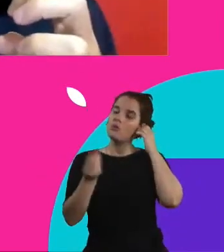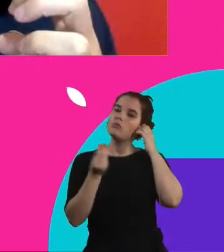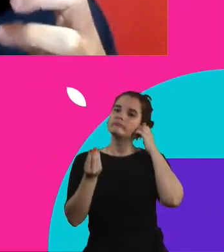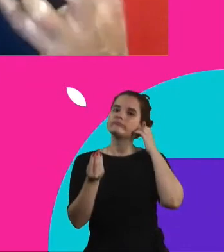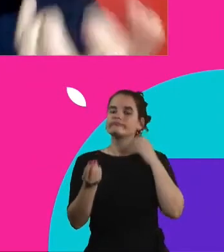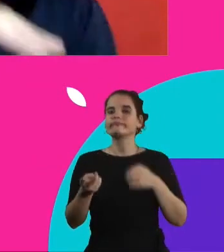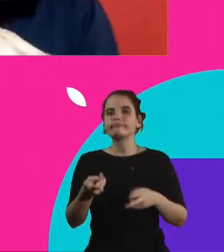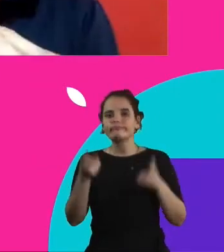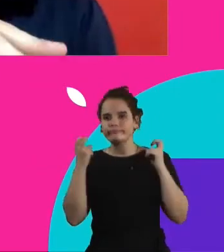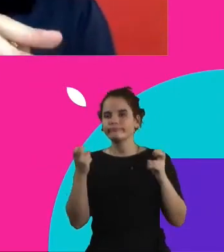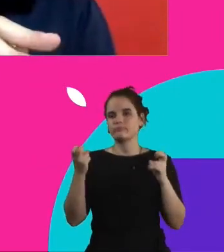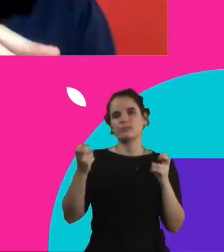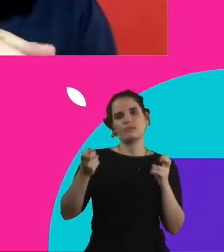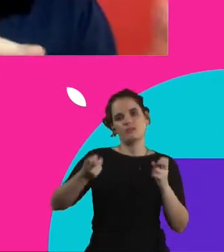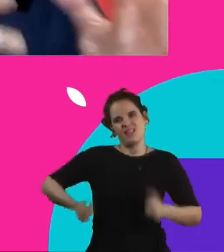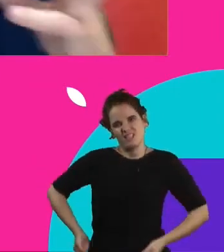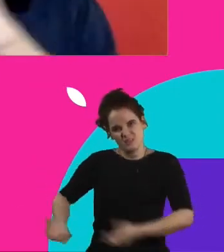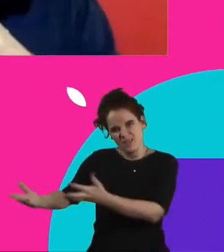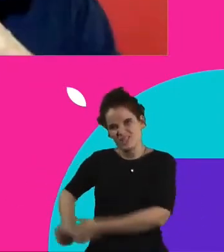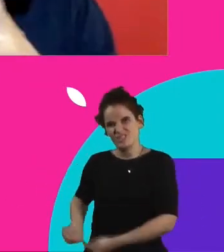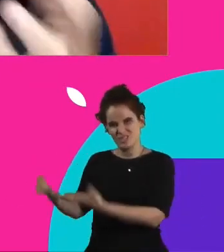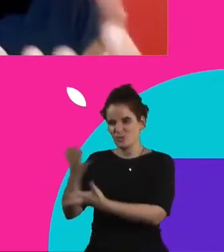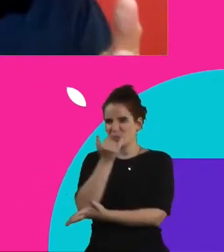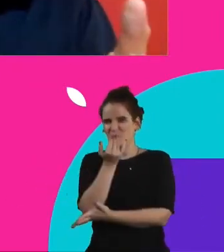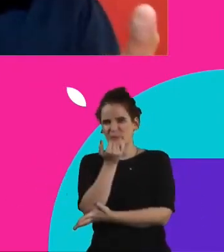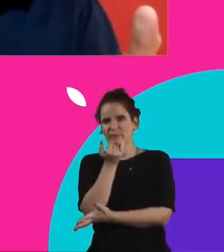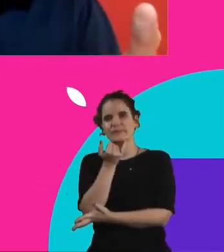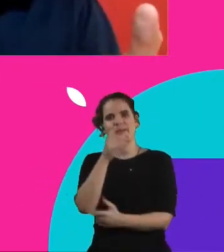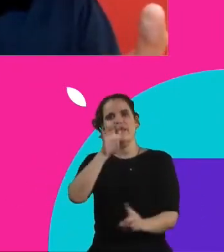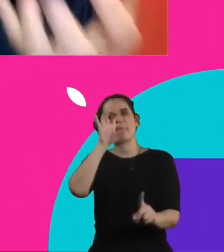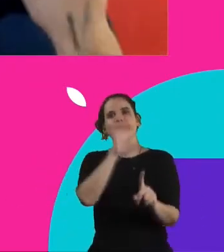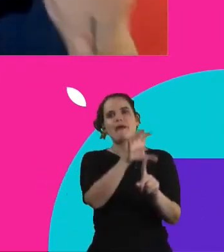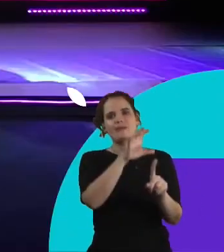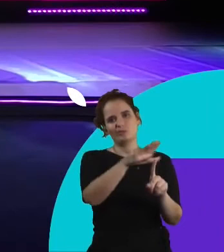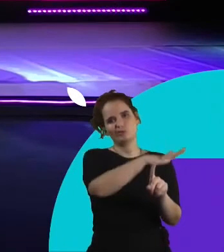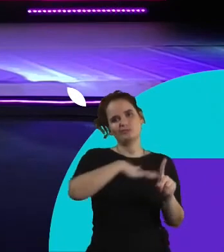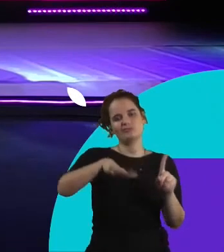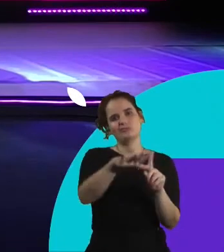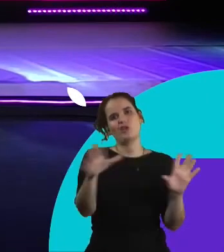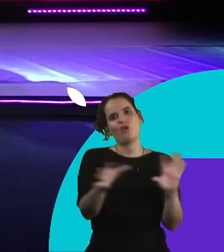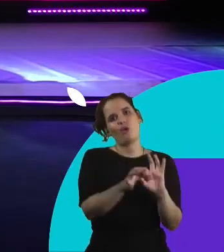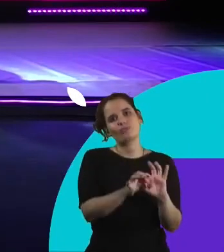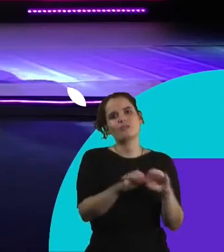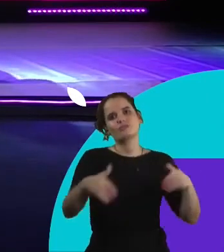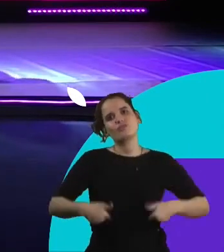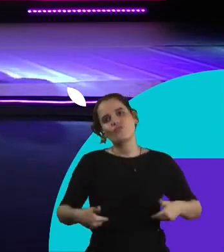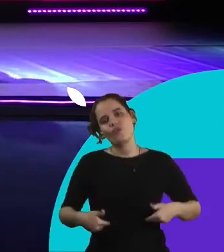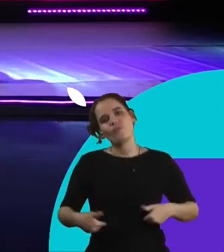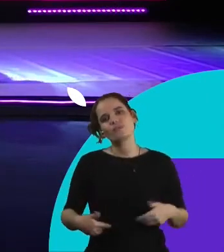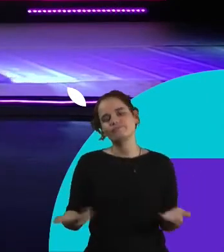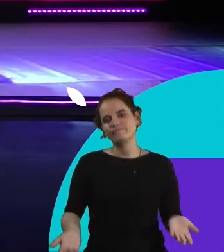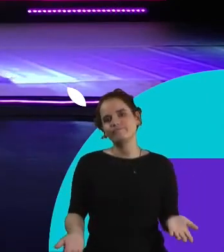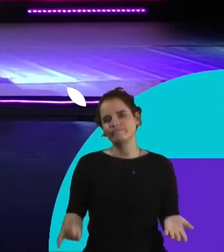alguma coisa que esse desperdício do alimento tá impactando numa hora que você começa a mitigar também na